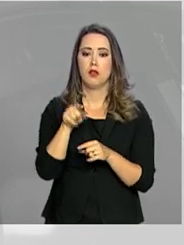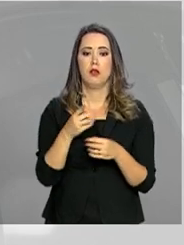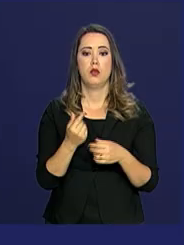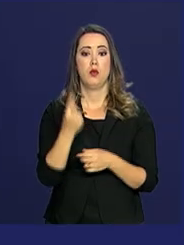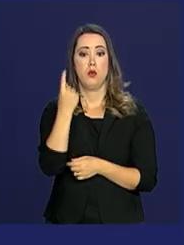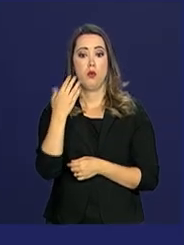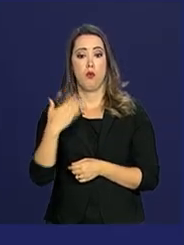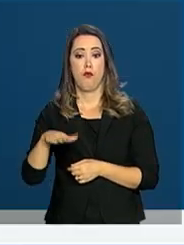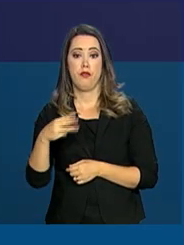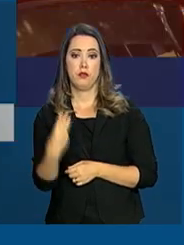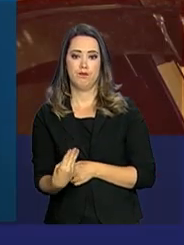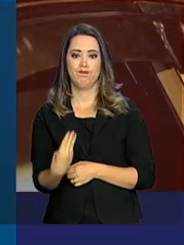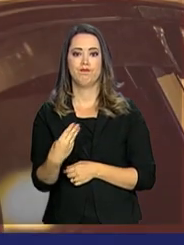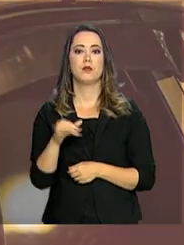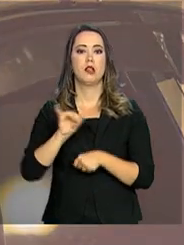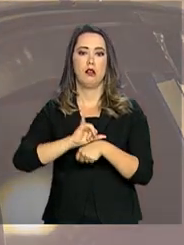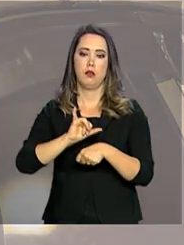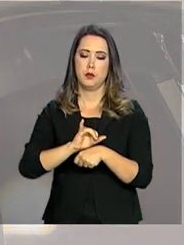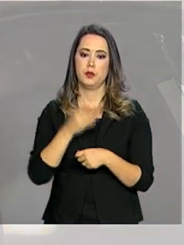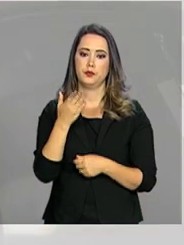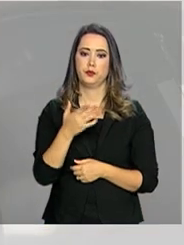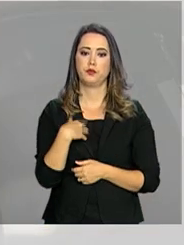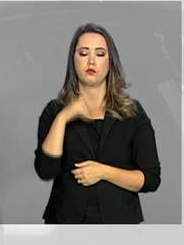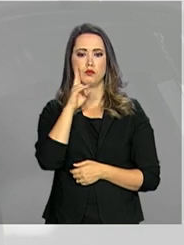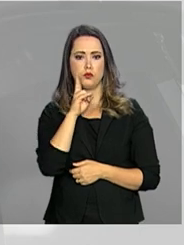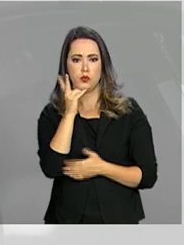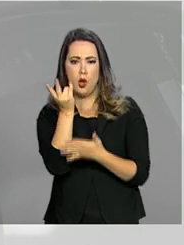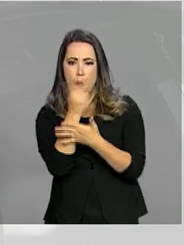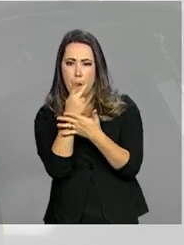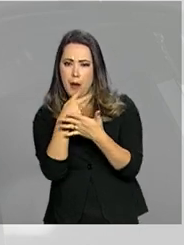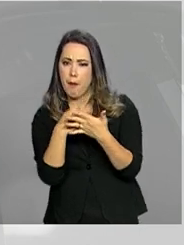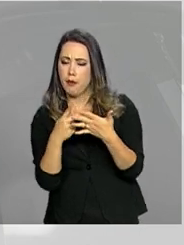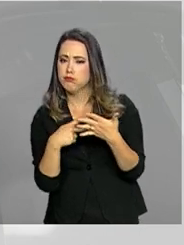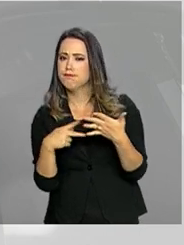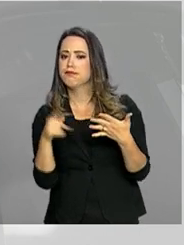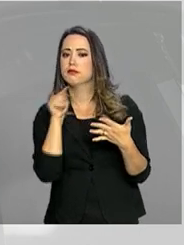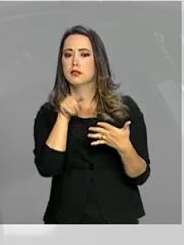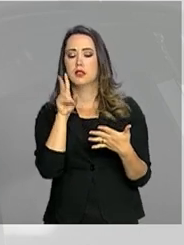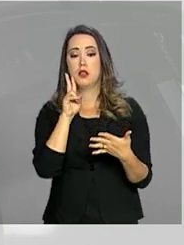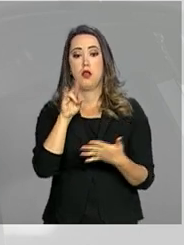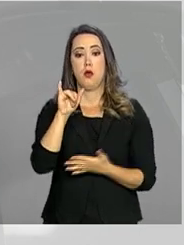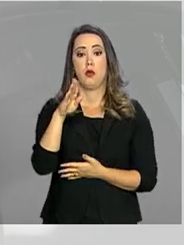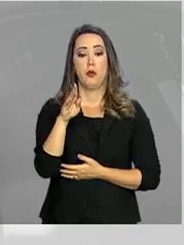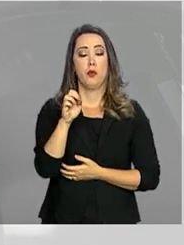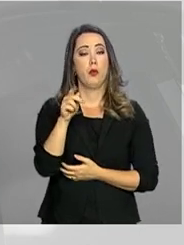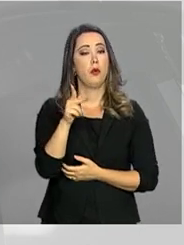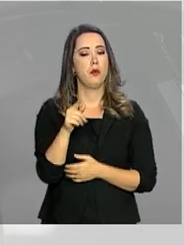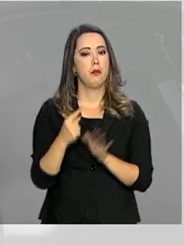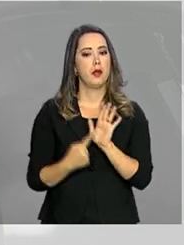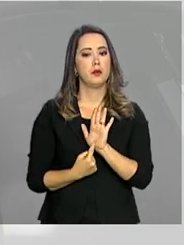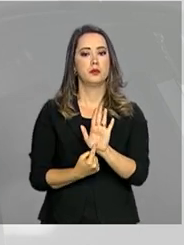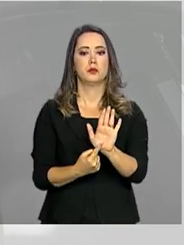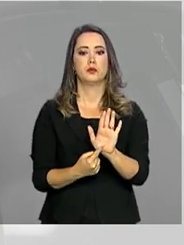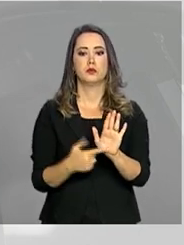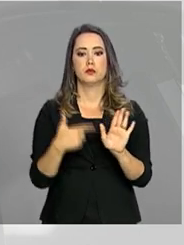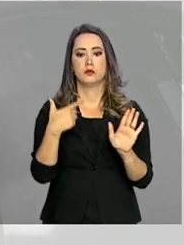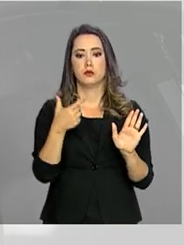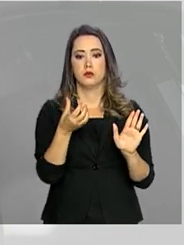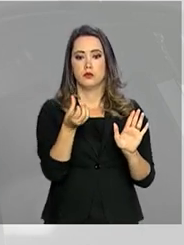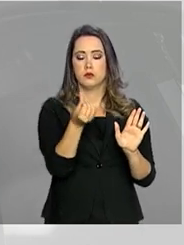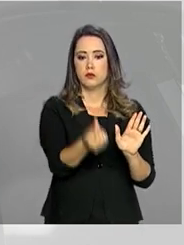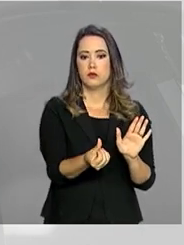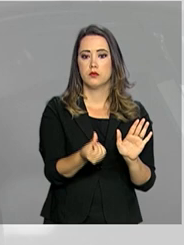na capital. O Atlas da Violência, produzido pelo Instituto de Pesquisa Econômica aplicada, o IPEA, traz que em 2016,